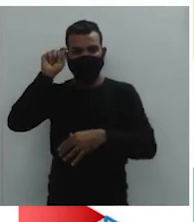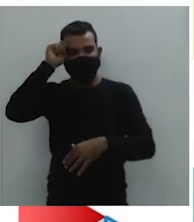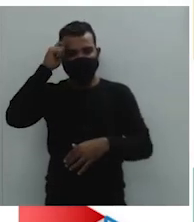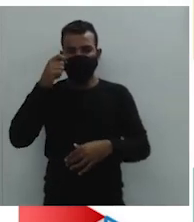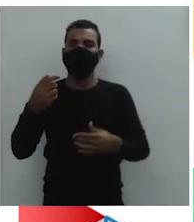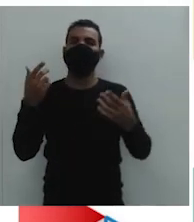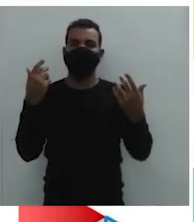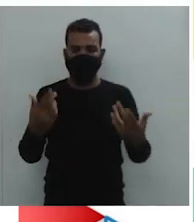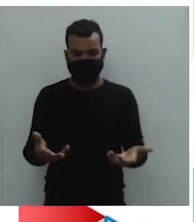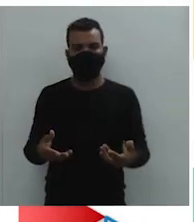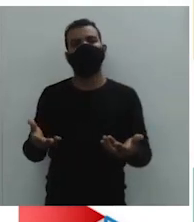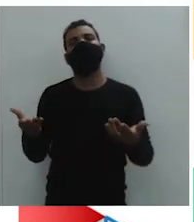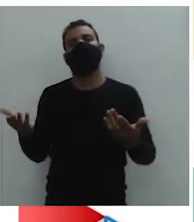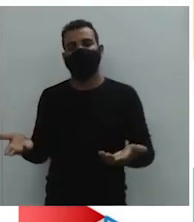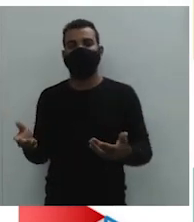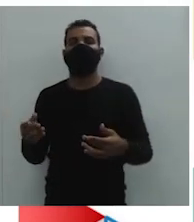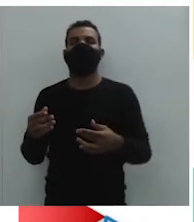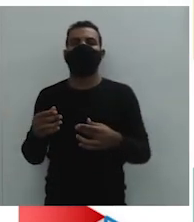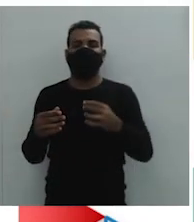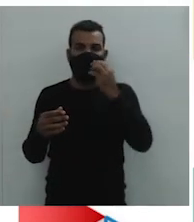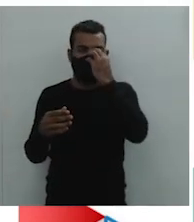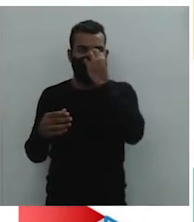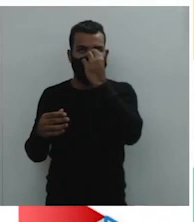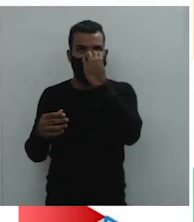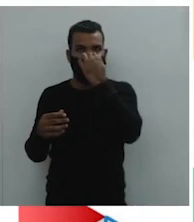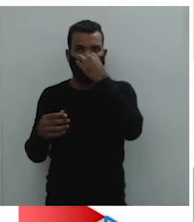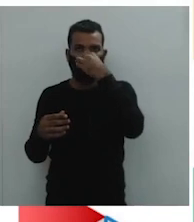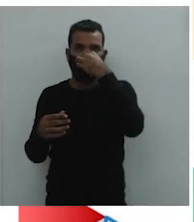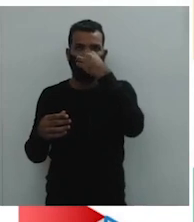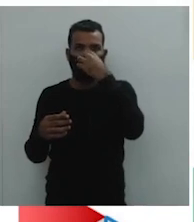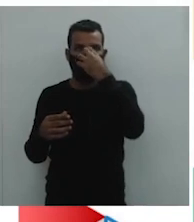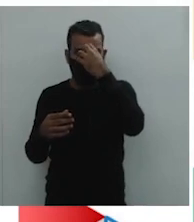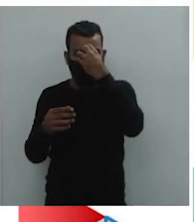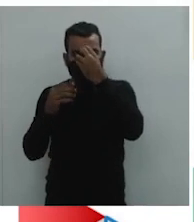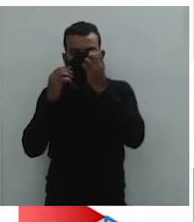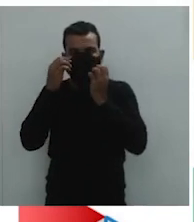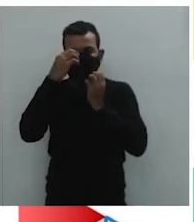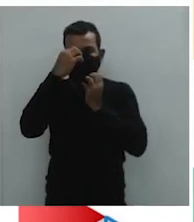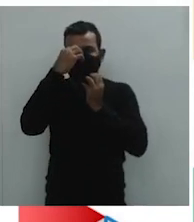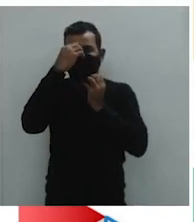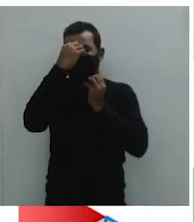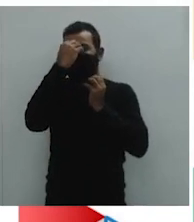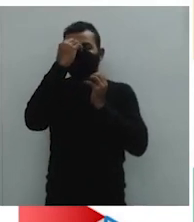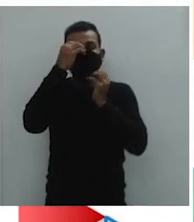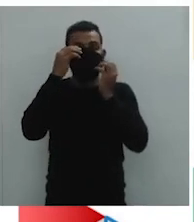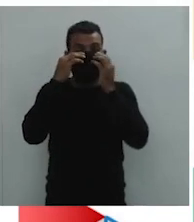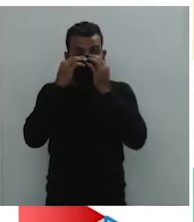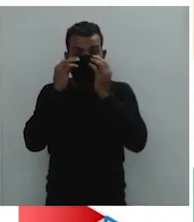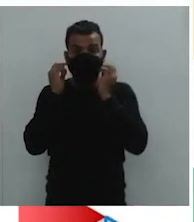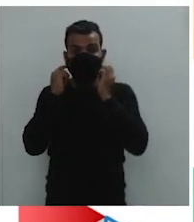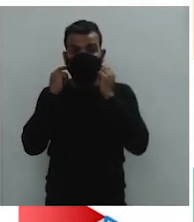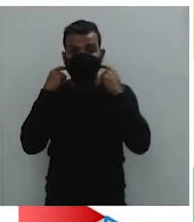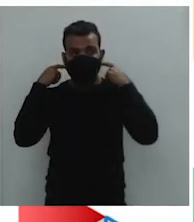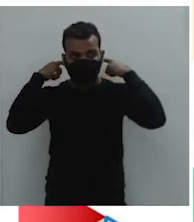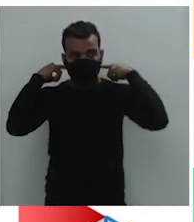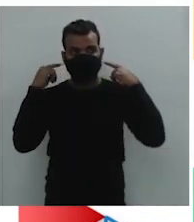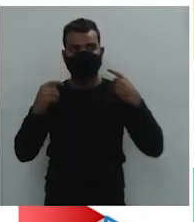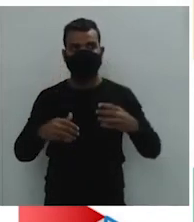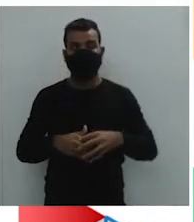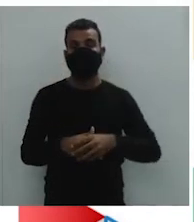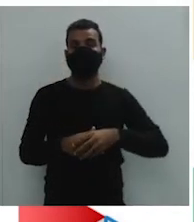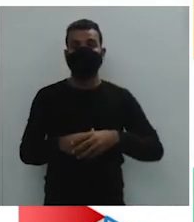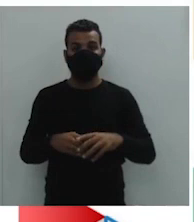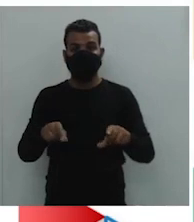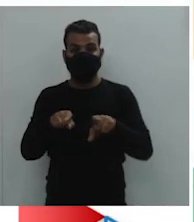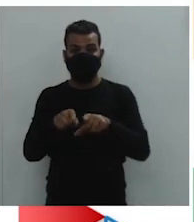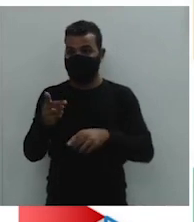gente estaremos trabalhando um pouquinho em cima disso. E dentro do período imperial e republicano, onde